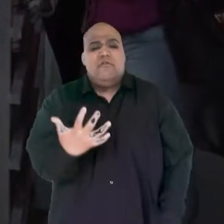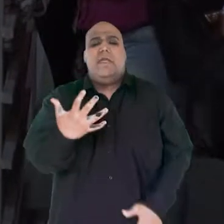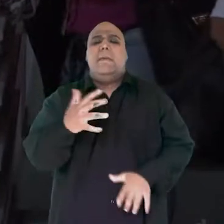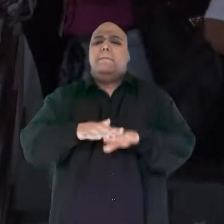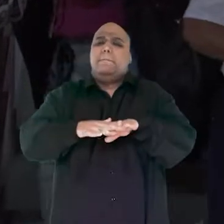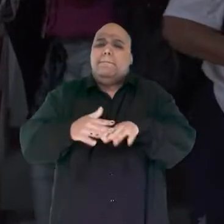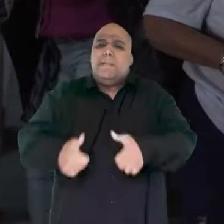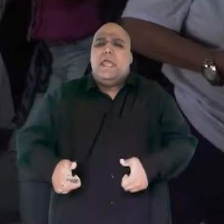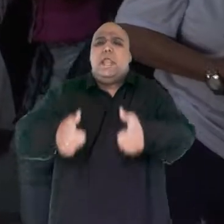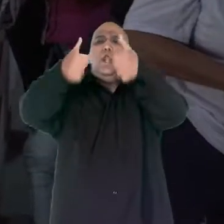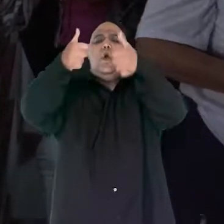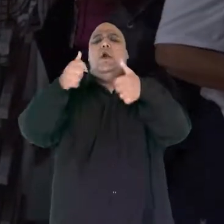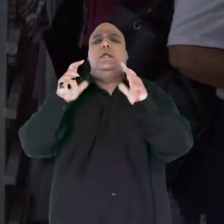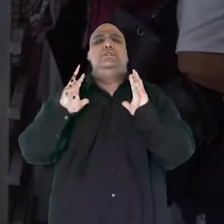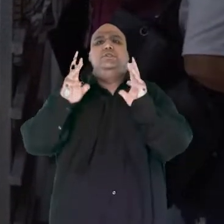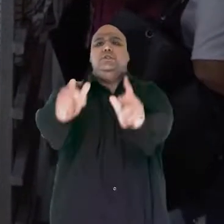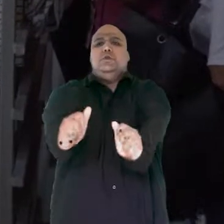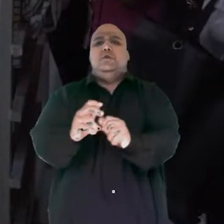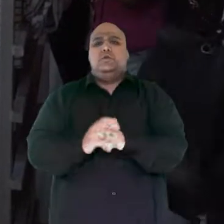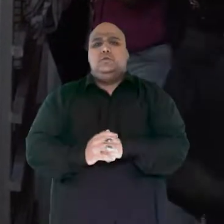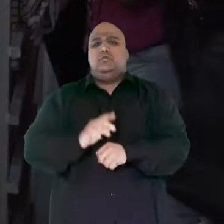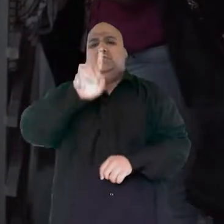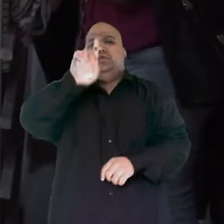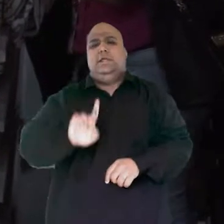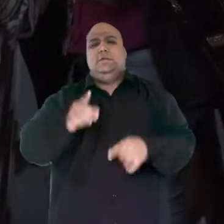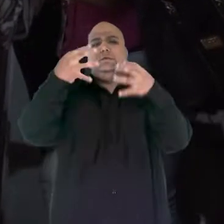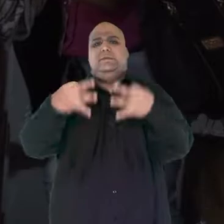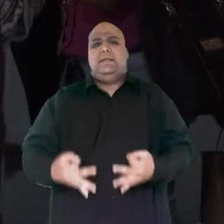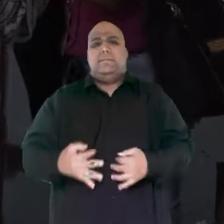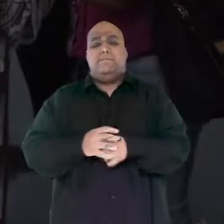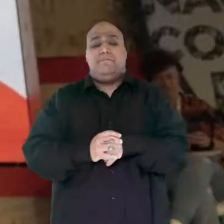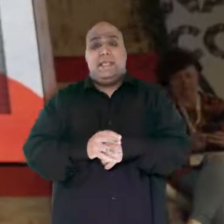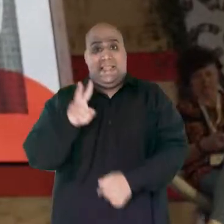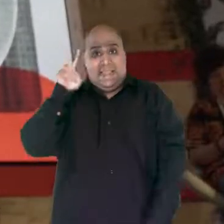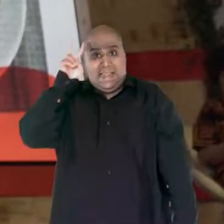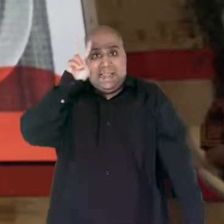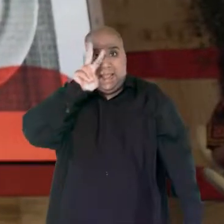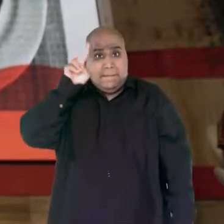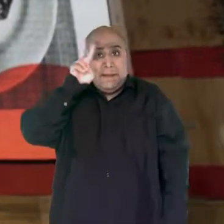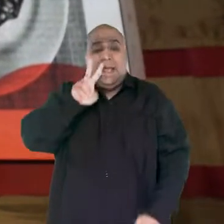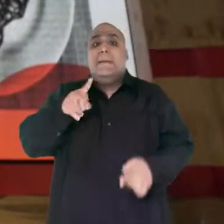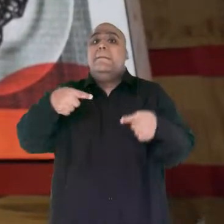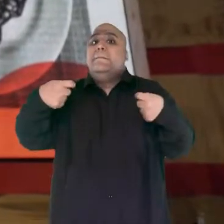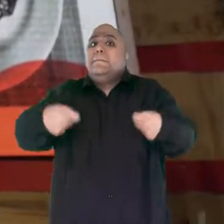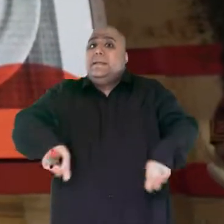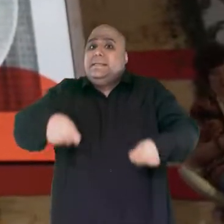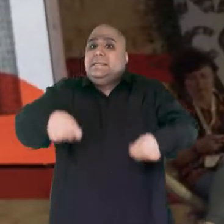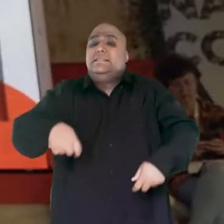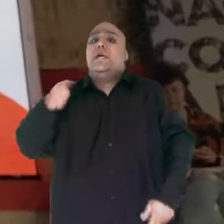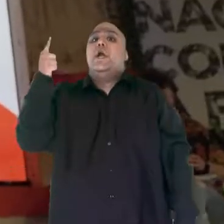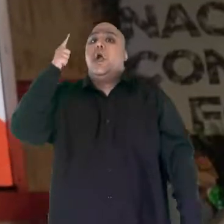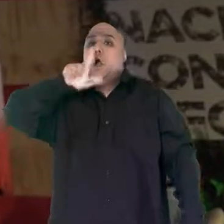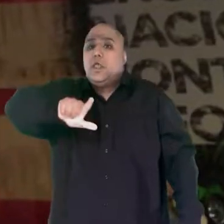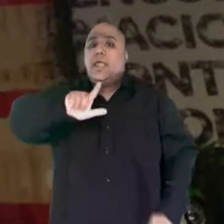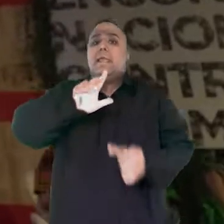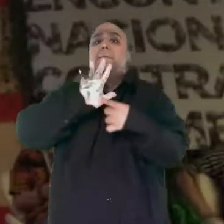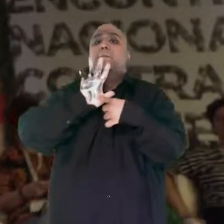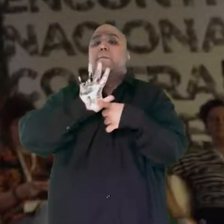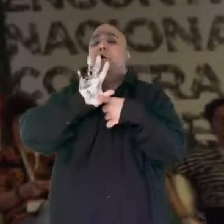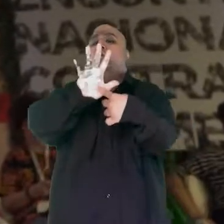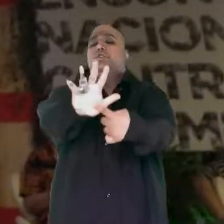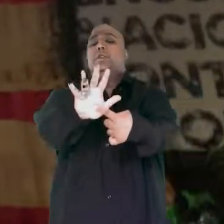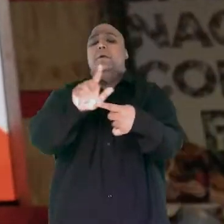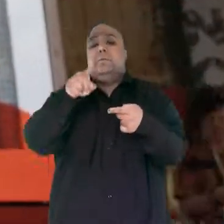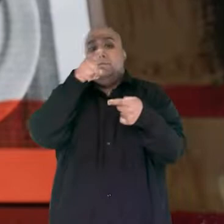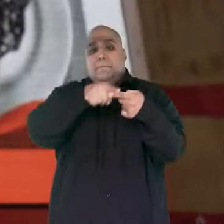a cidadania de todos, com direitos. Lembrando, é preciso chamar a atenção